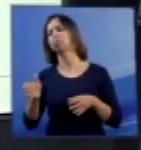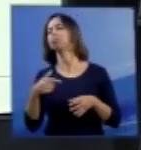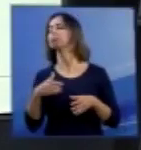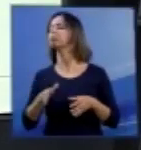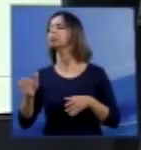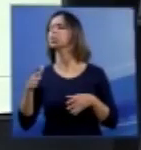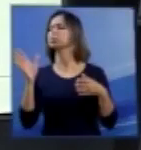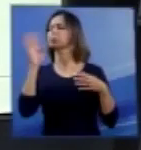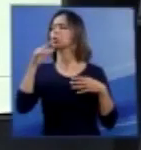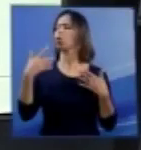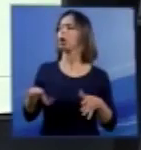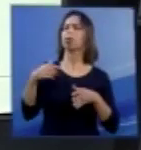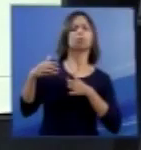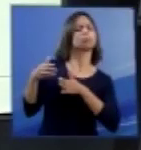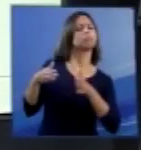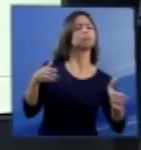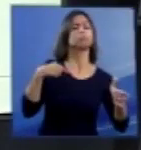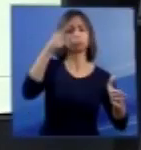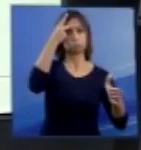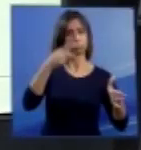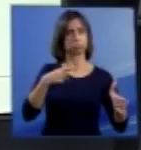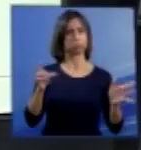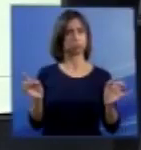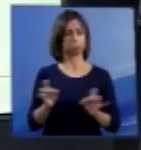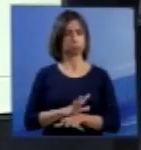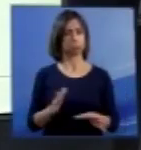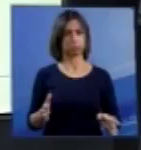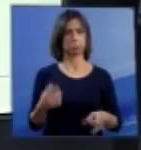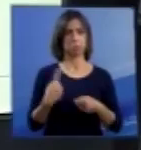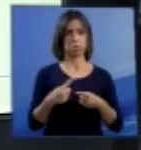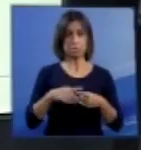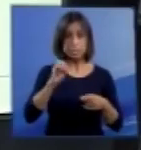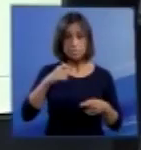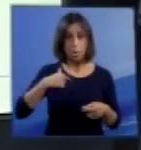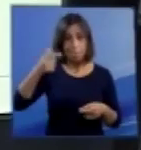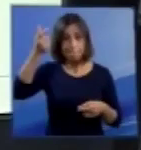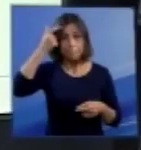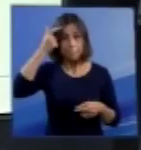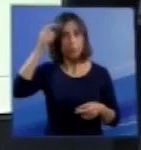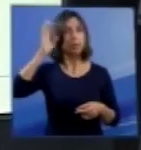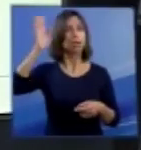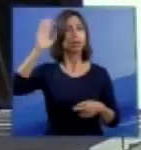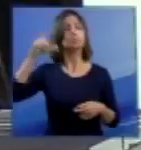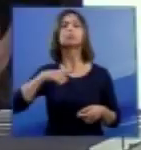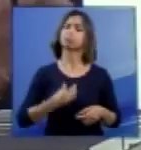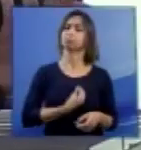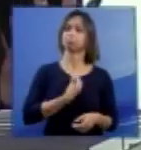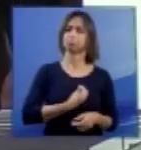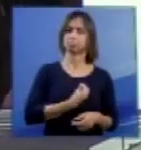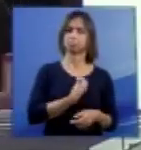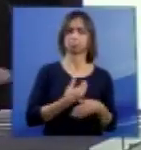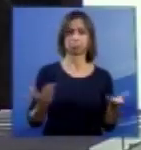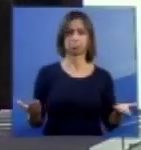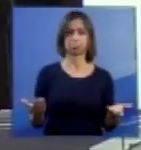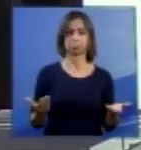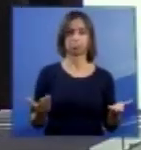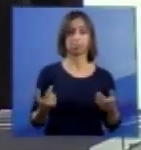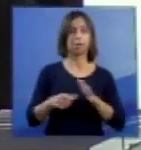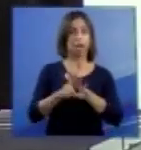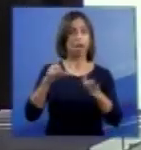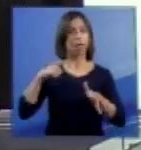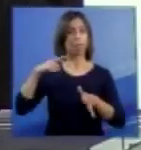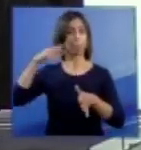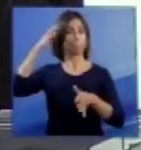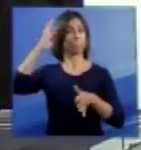o enunciado cartesiano, penso, logo, existo. Ele diz, nós podemos dizer que o pensar é um ato anterior, mas que o